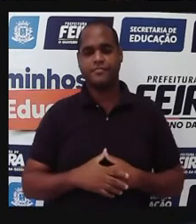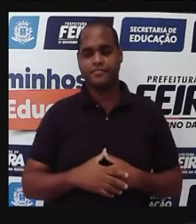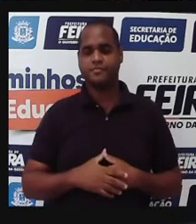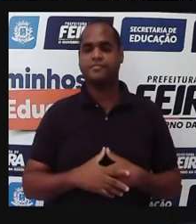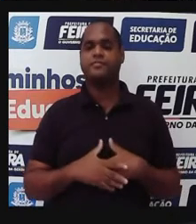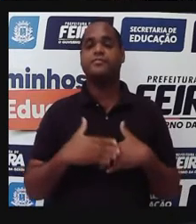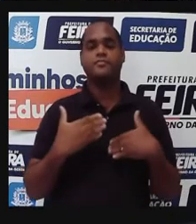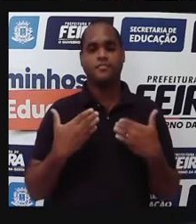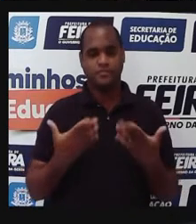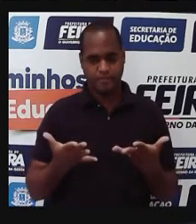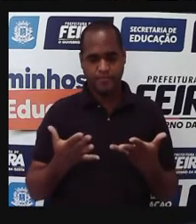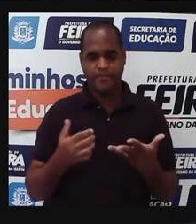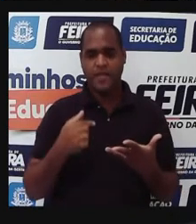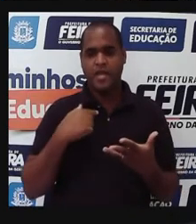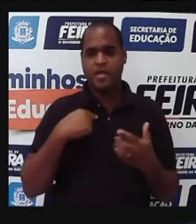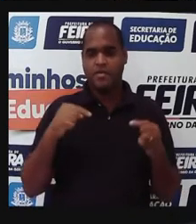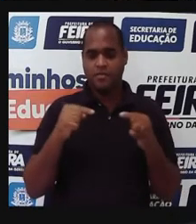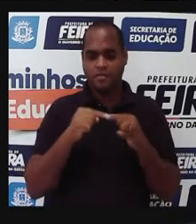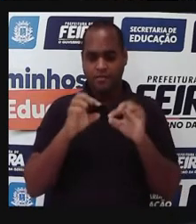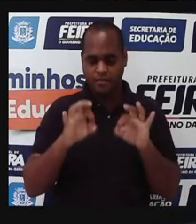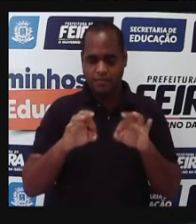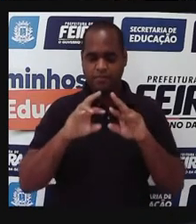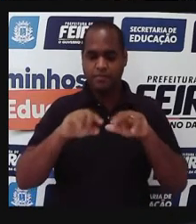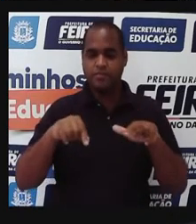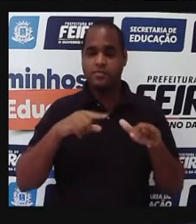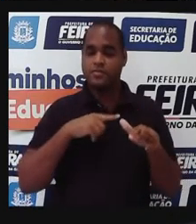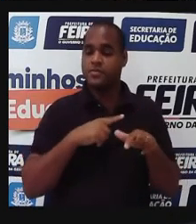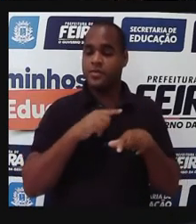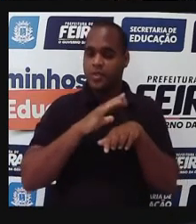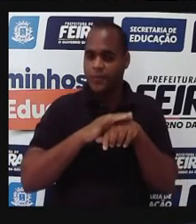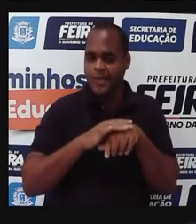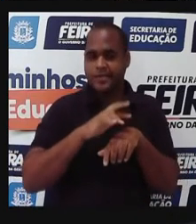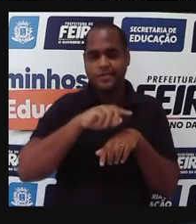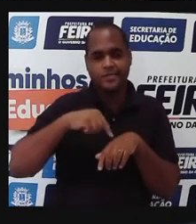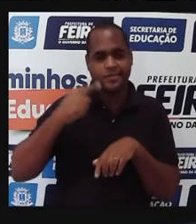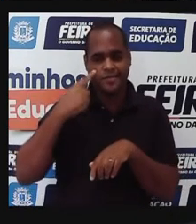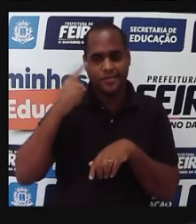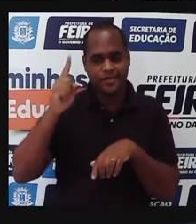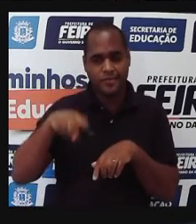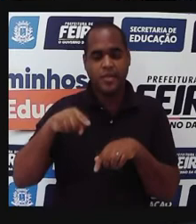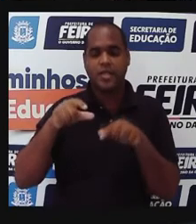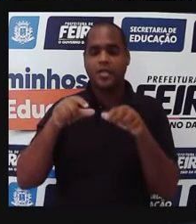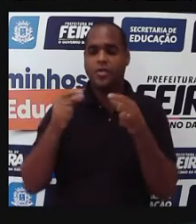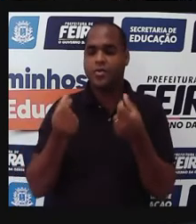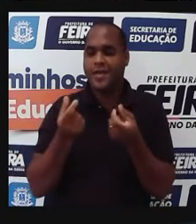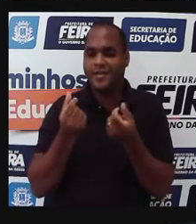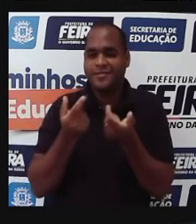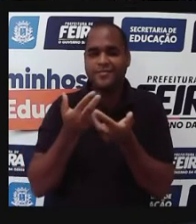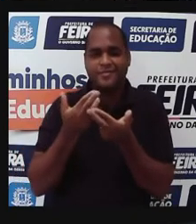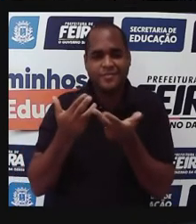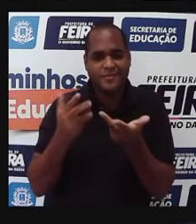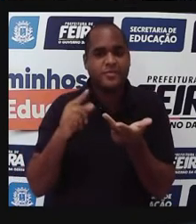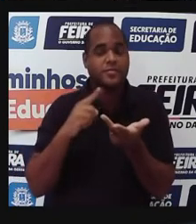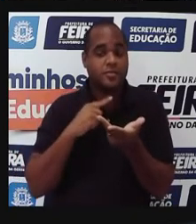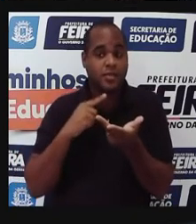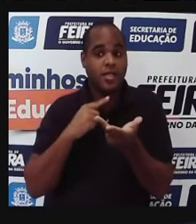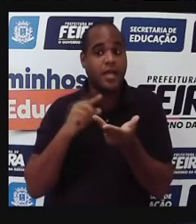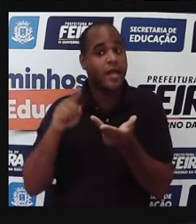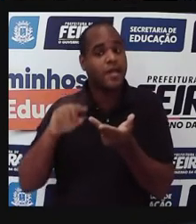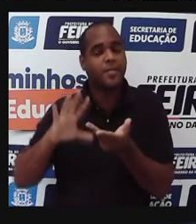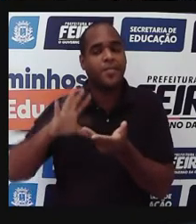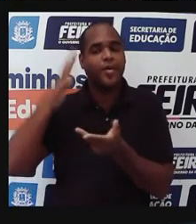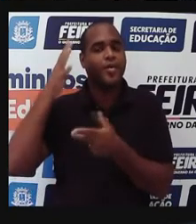E aí, por essa razão, essas doenças, elas não constituem um mercado lucrativo, olha só, porque como elas